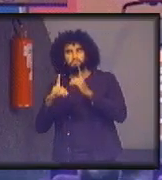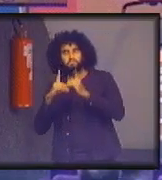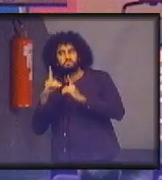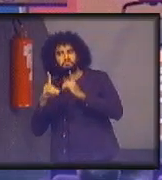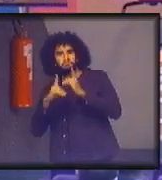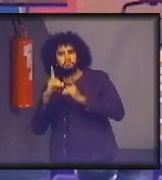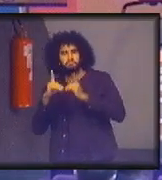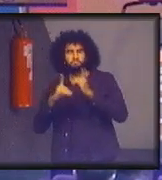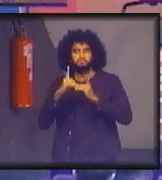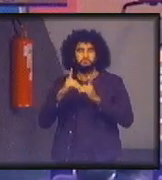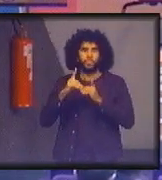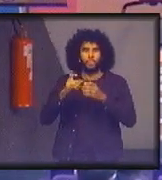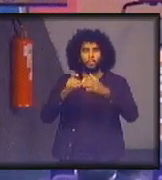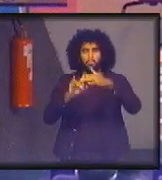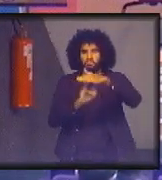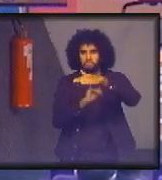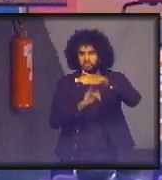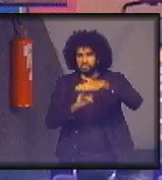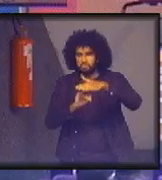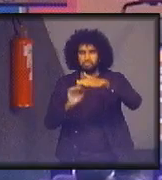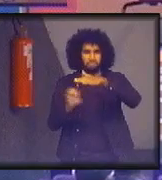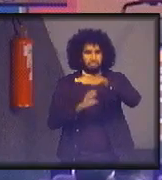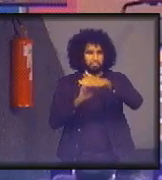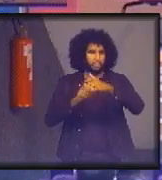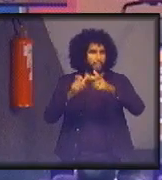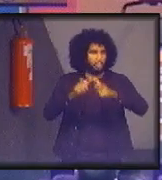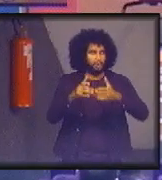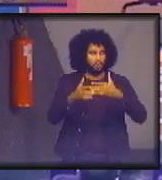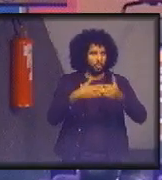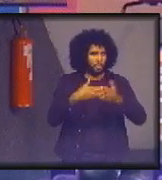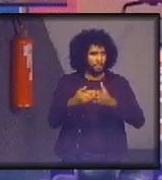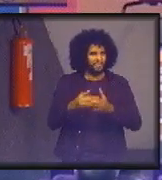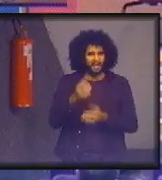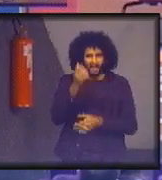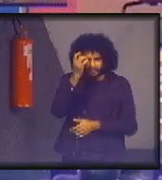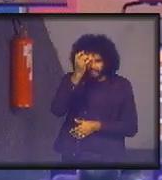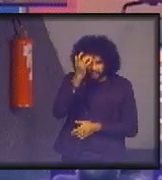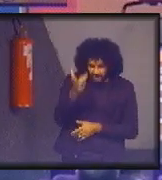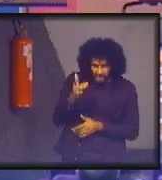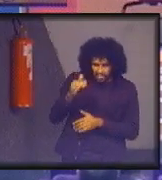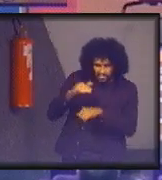as instituições. Nem sempre é fácil você criar esse diálogo.